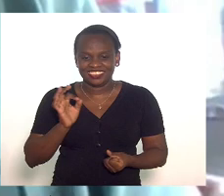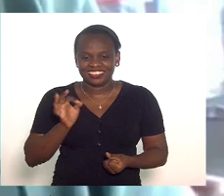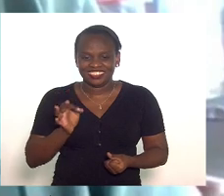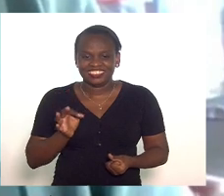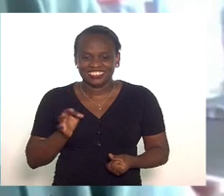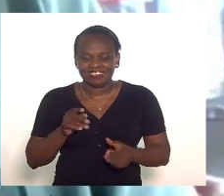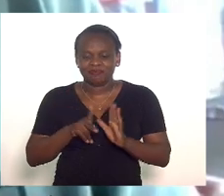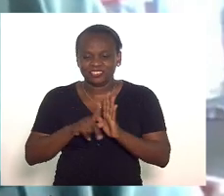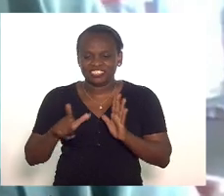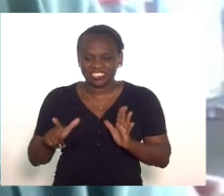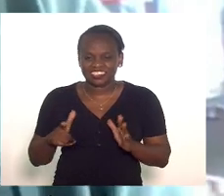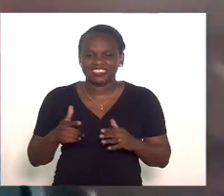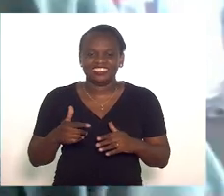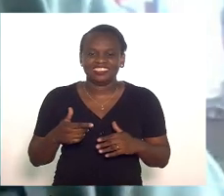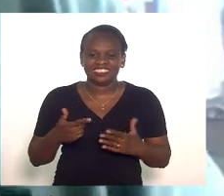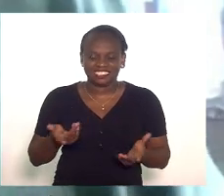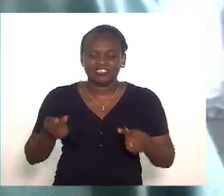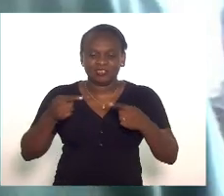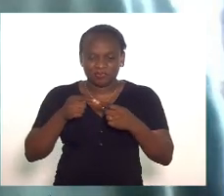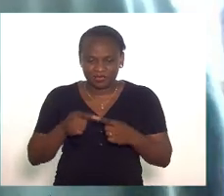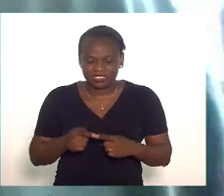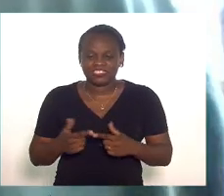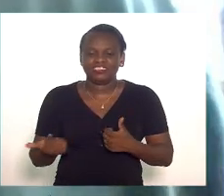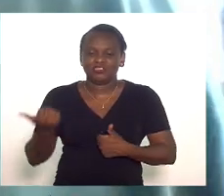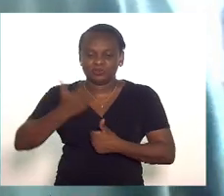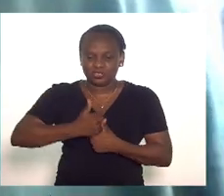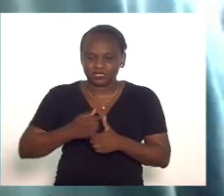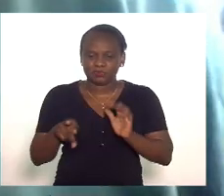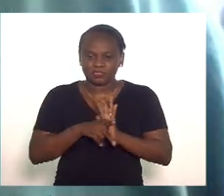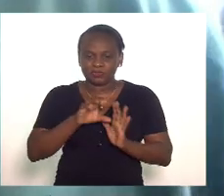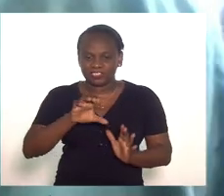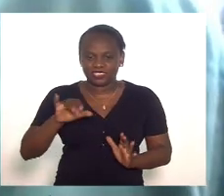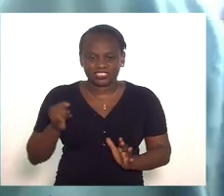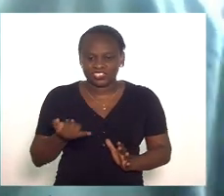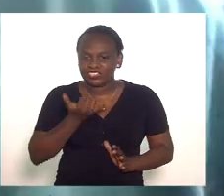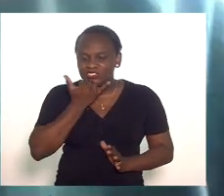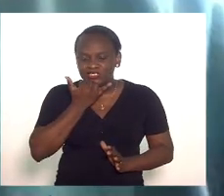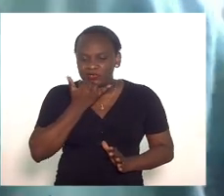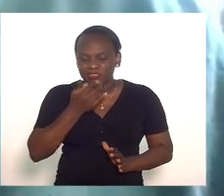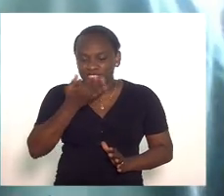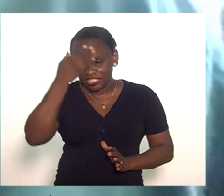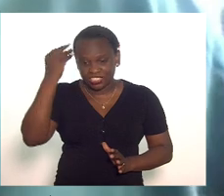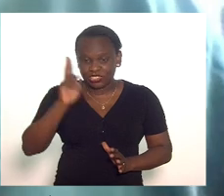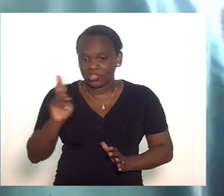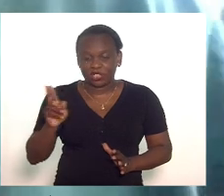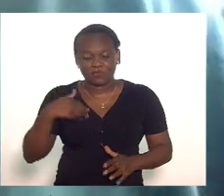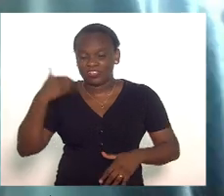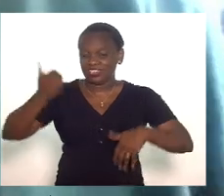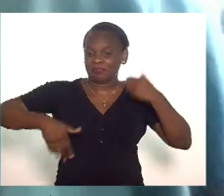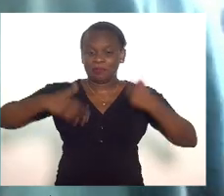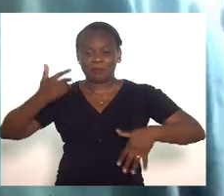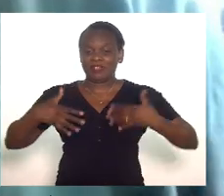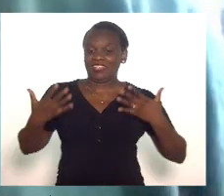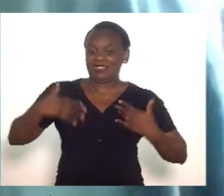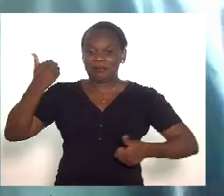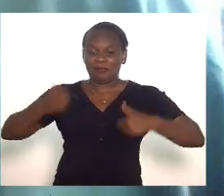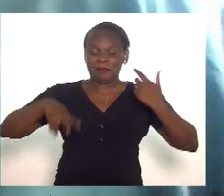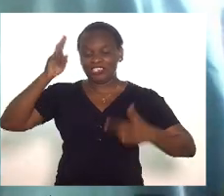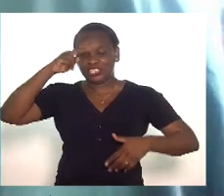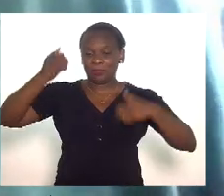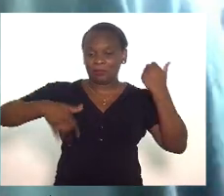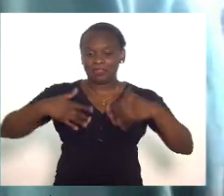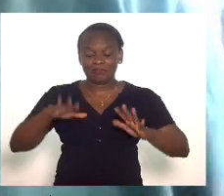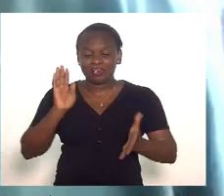ao projeto nos termos do substitutivo da CCJ esqueci logo o principal fui me empolgando contando a história toda